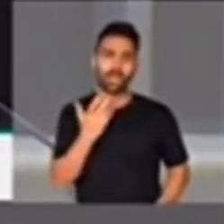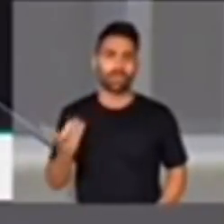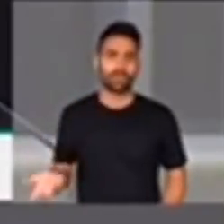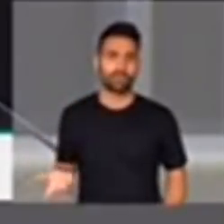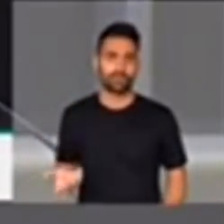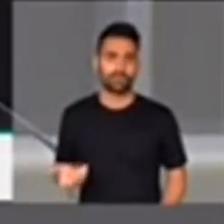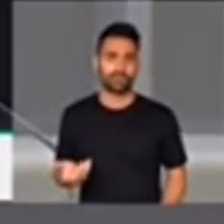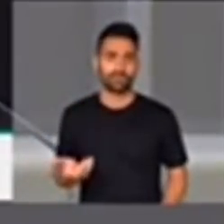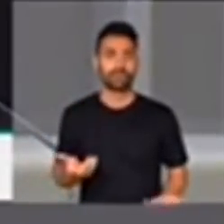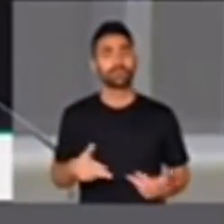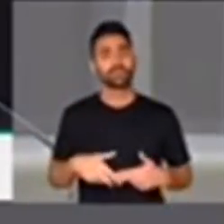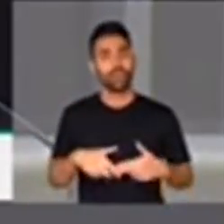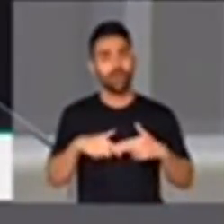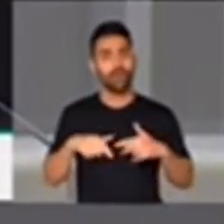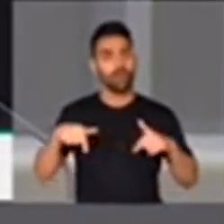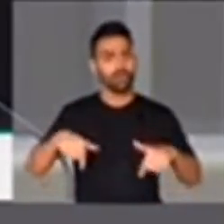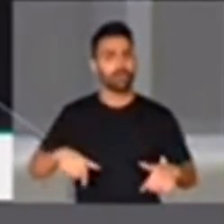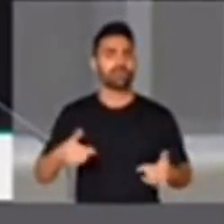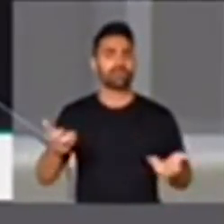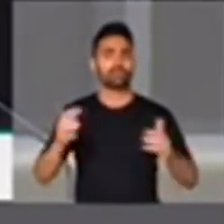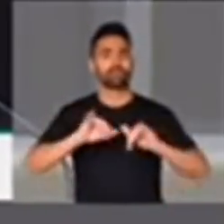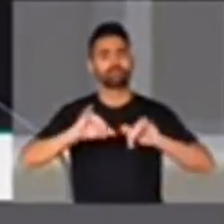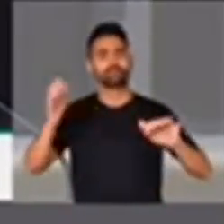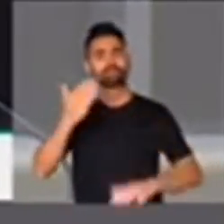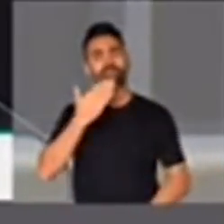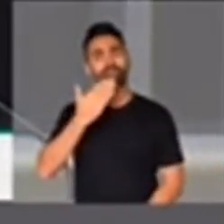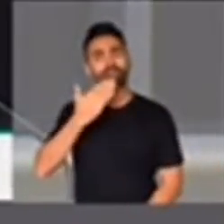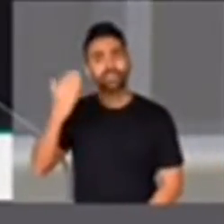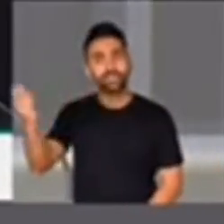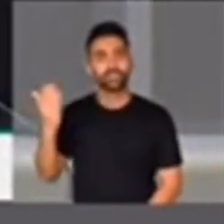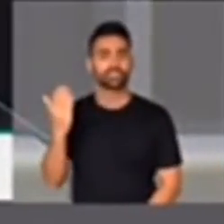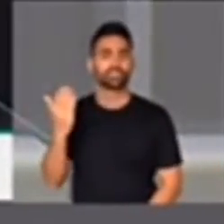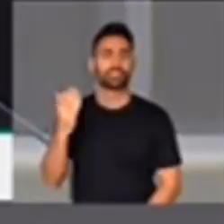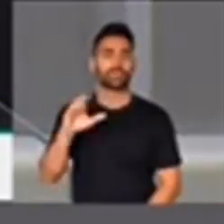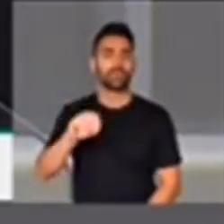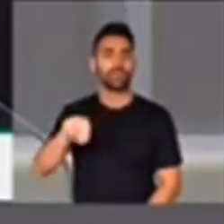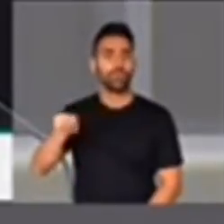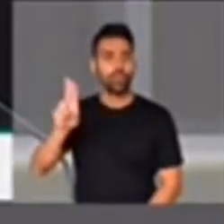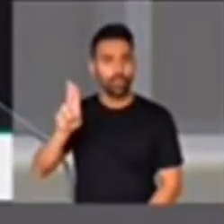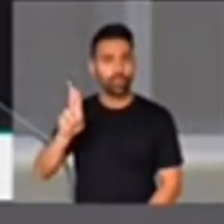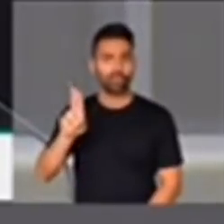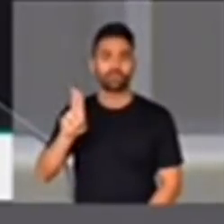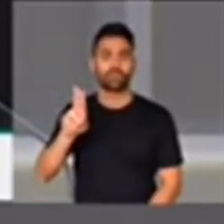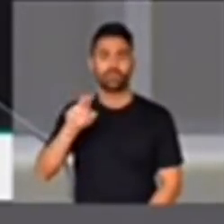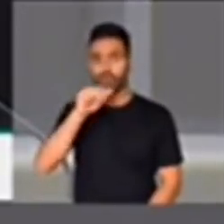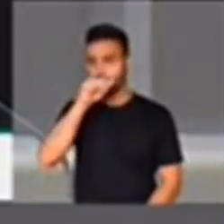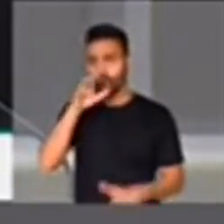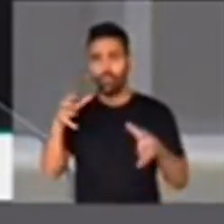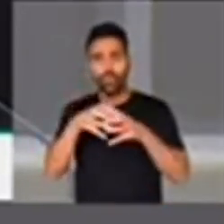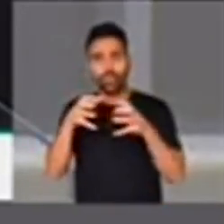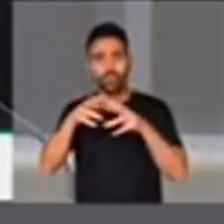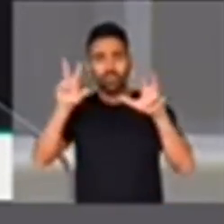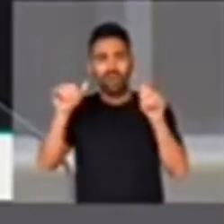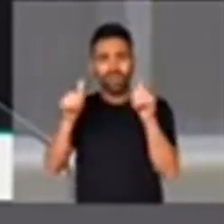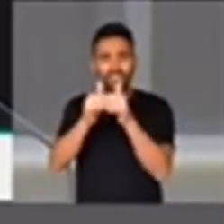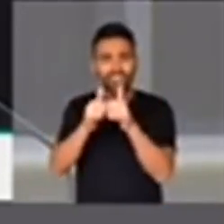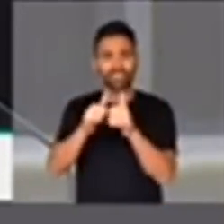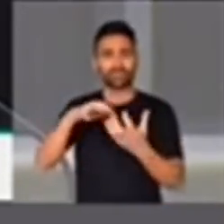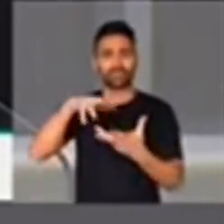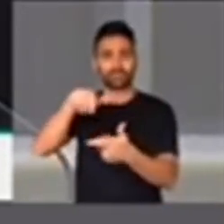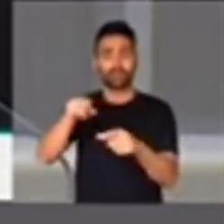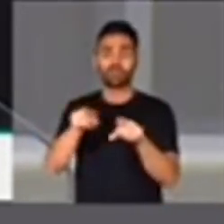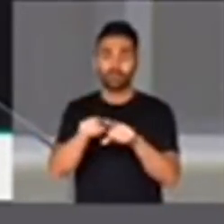E desta tribuna eu solicito as Nações Unidas, a Anistia Internacional e a OEA